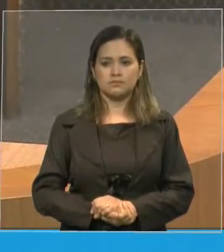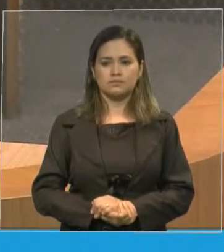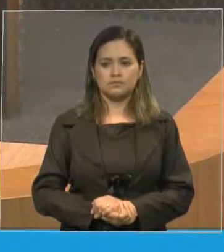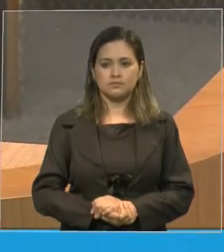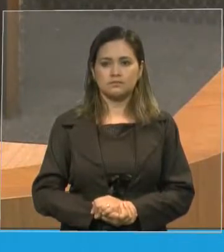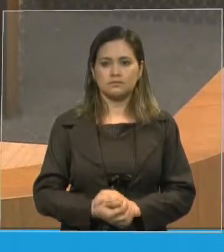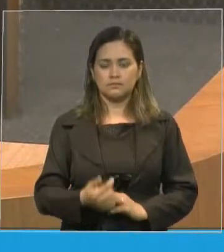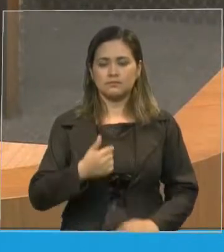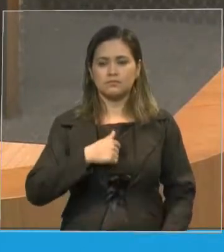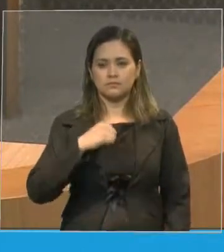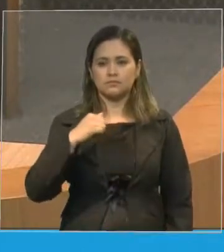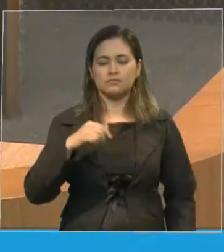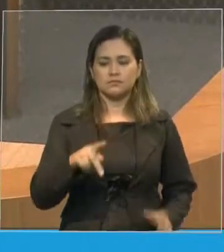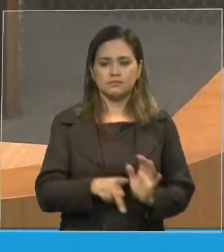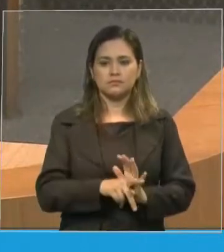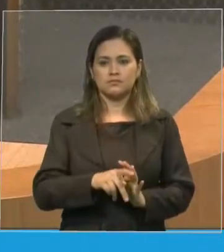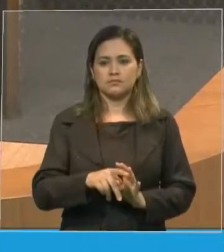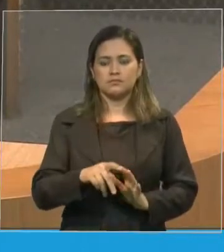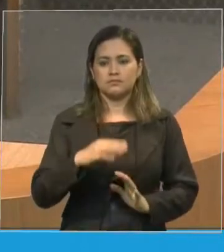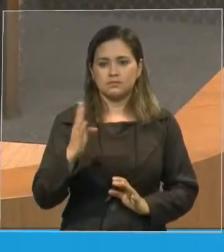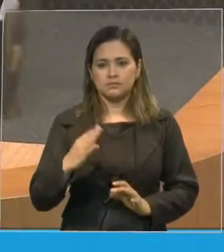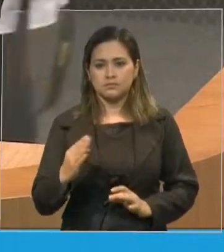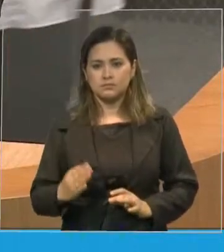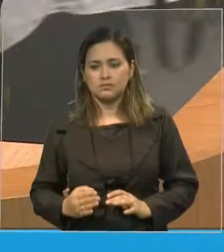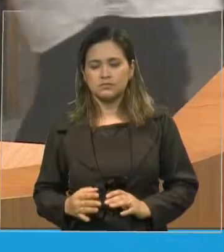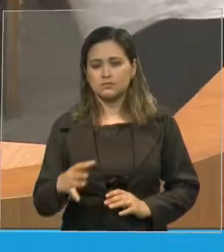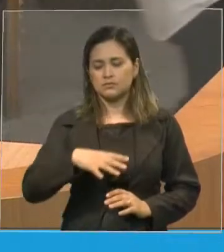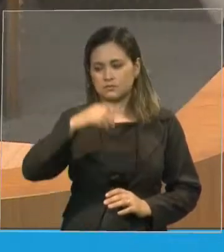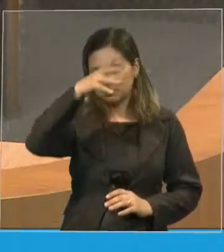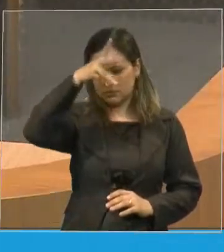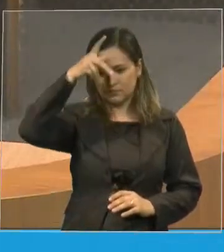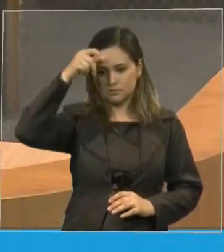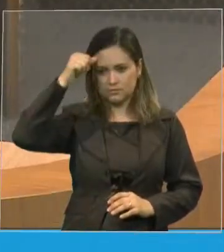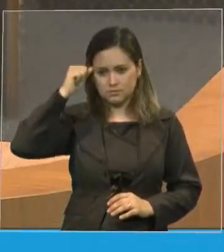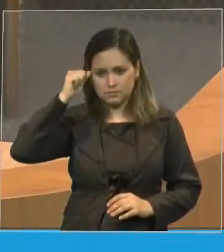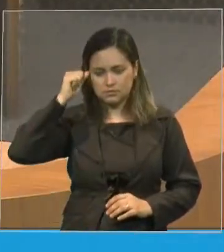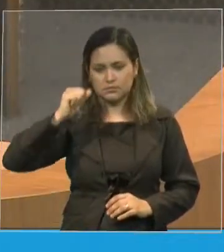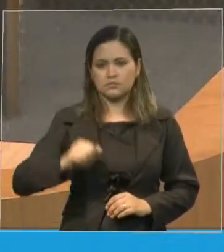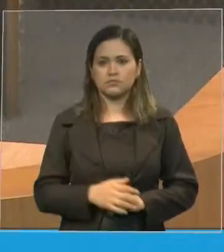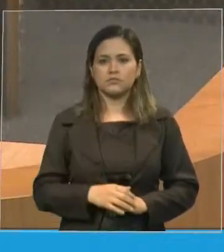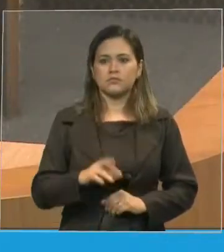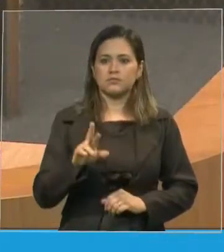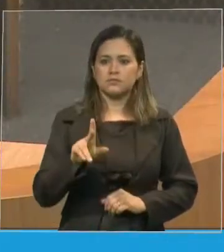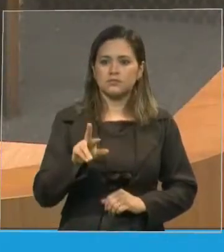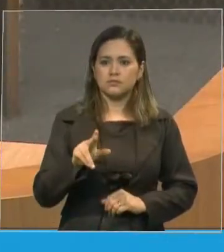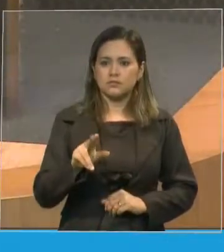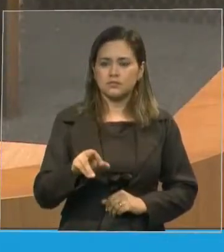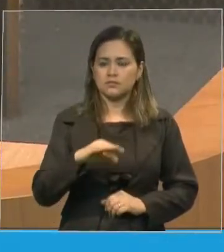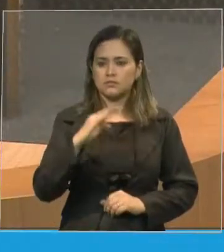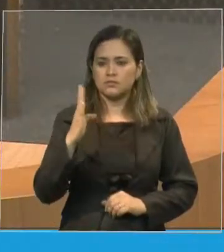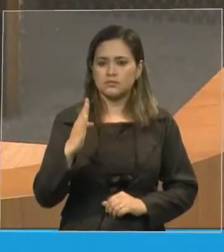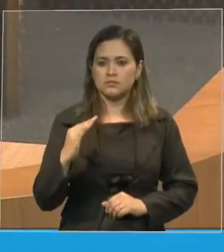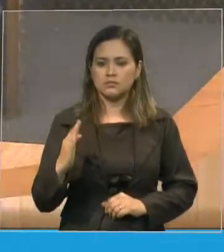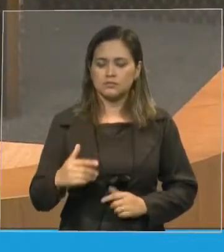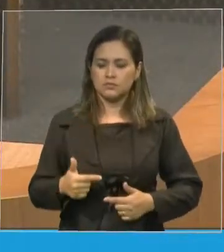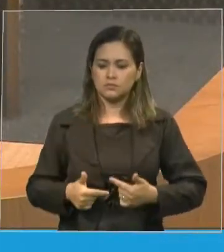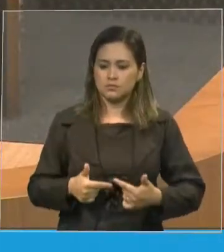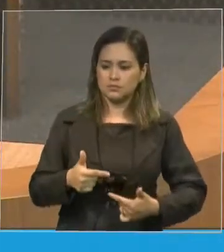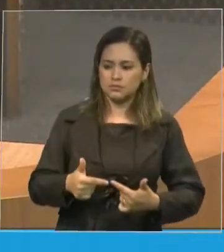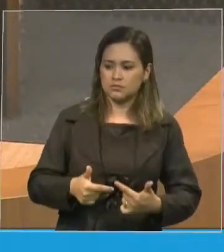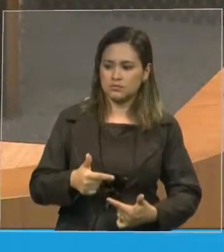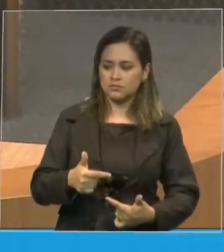sou, amazônida, como sou, irmão de um Brasil lutador,